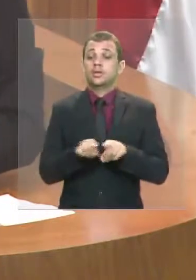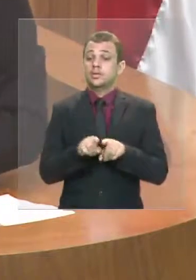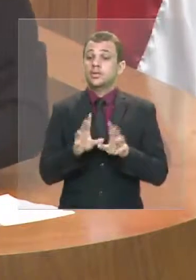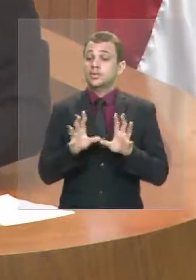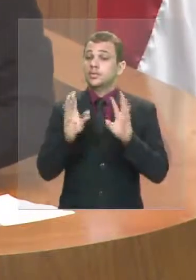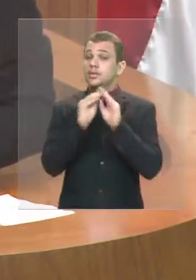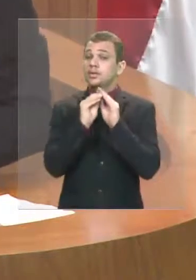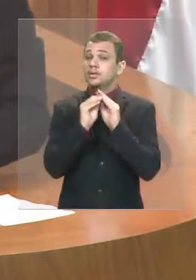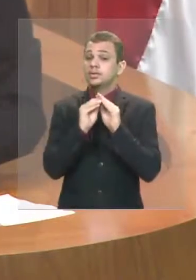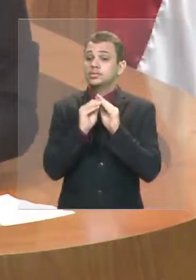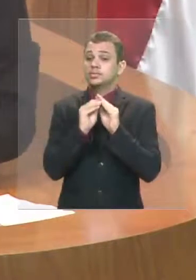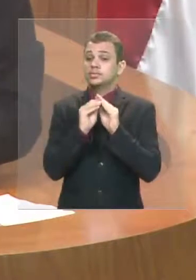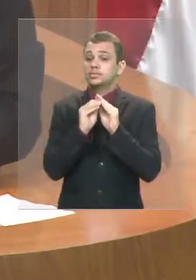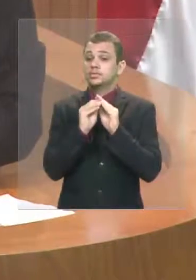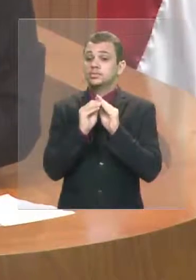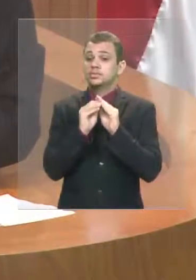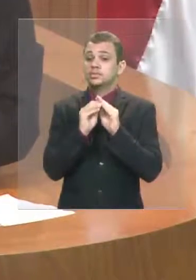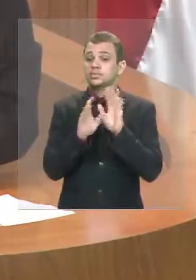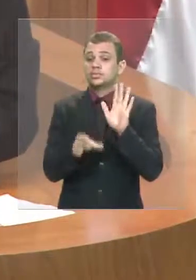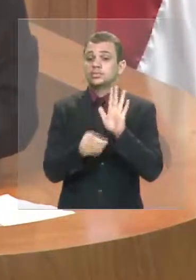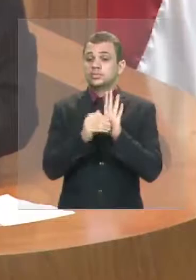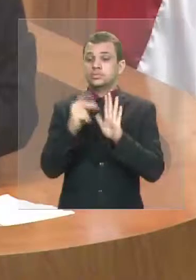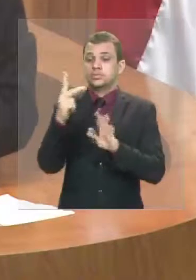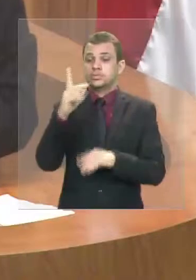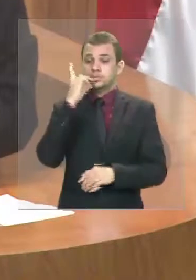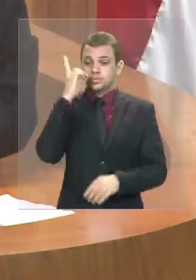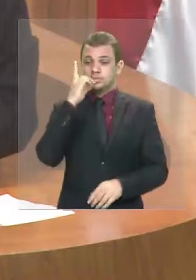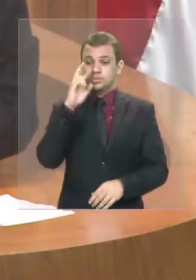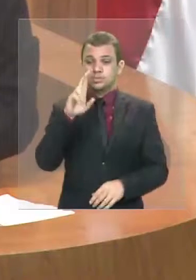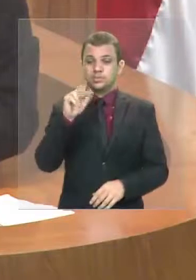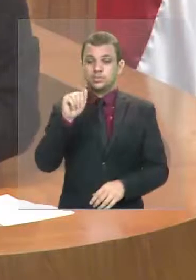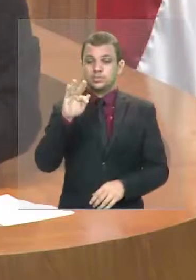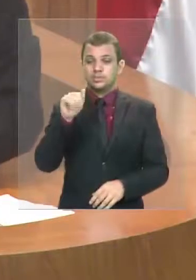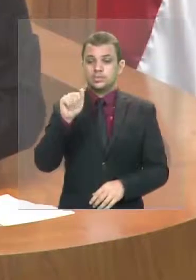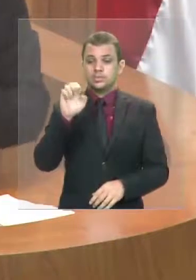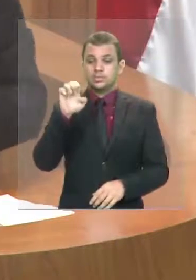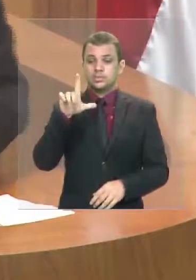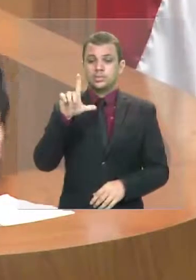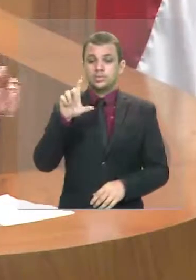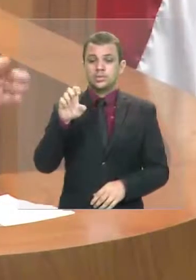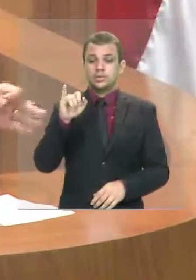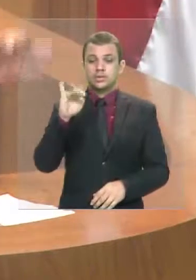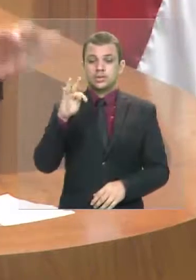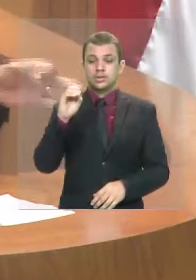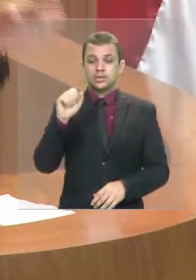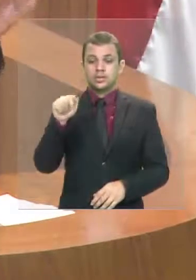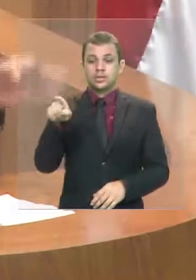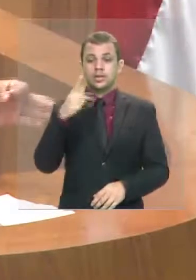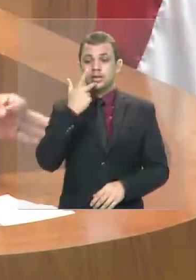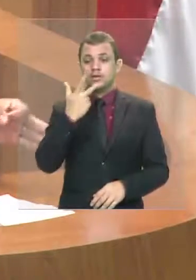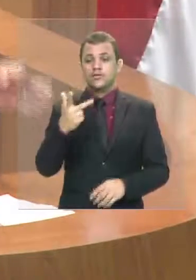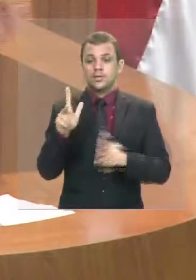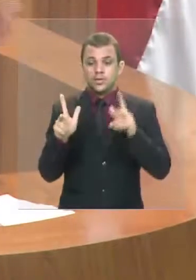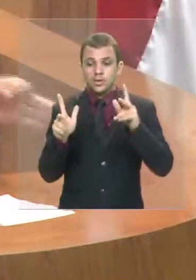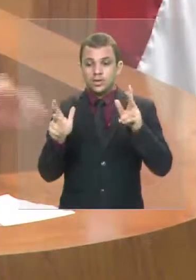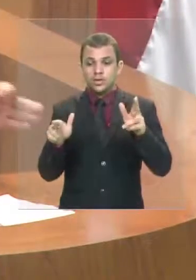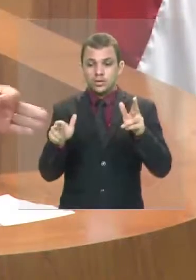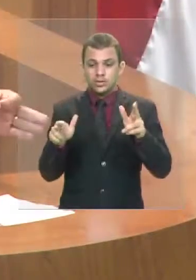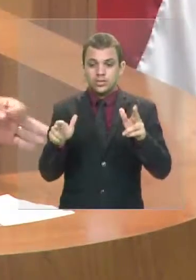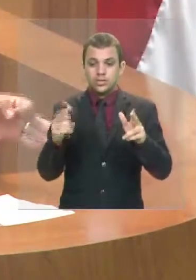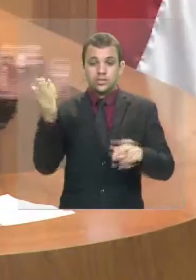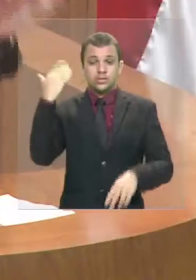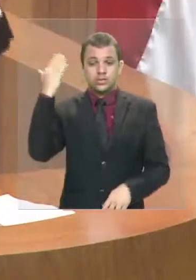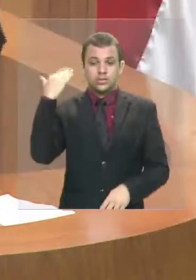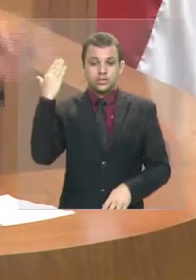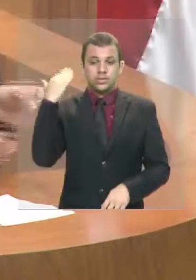o discurso, o aparte do deputado Rafael Leitoa, falou, e se lida o que falou, à época,